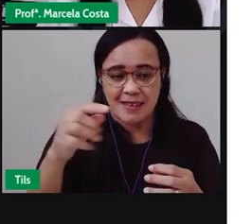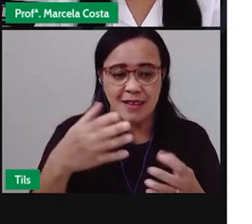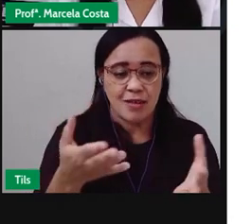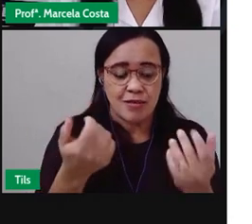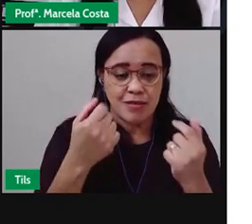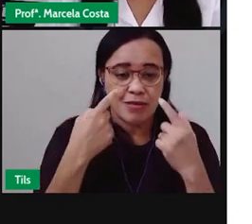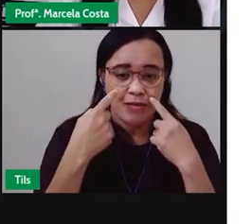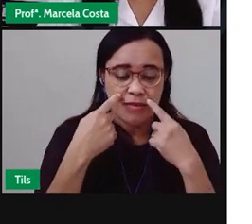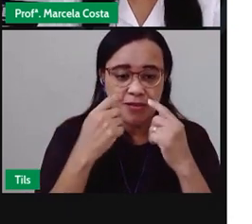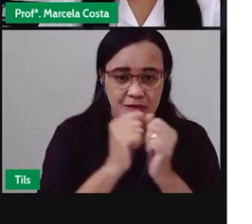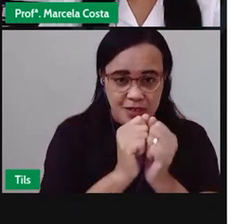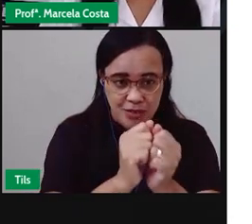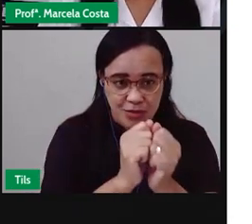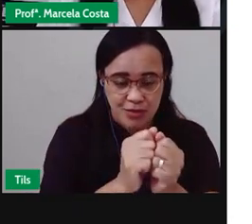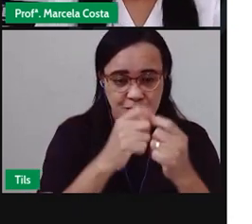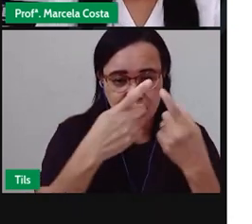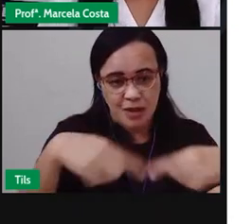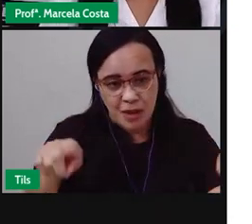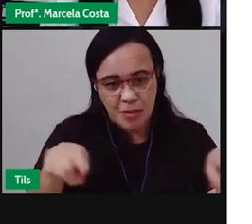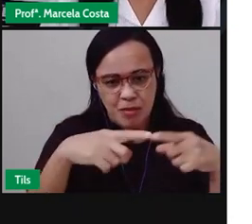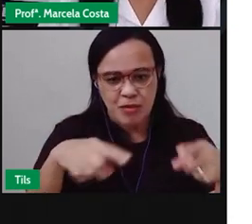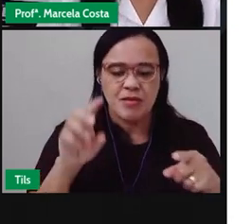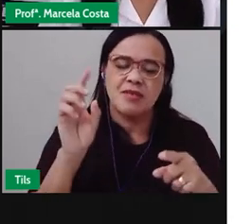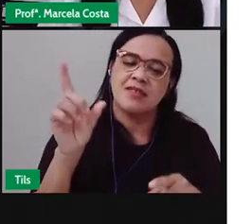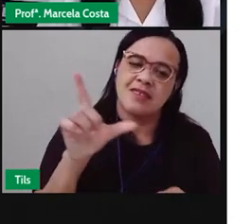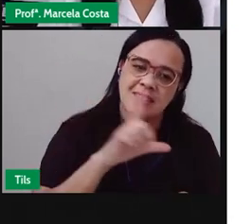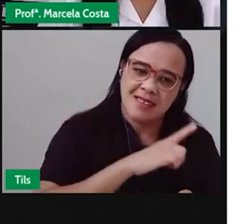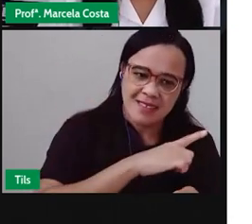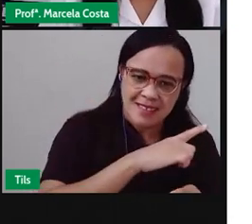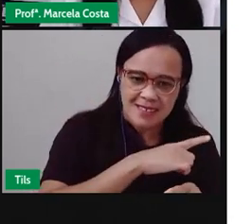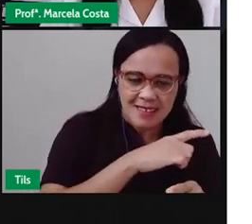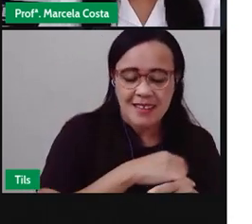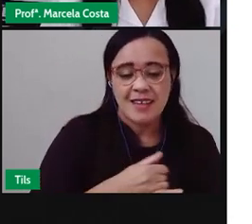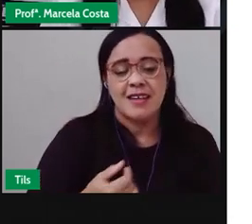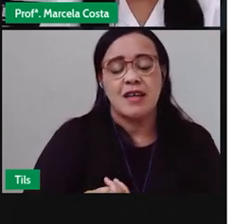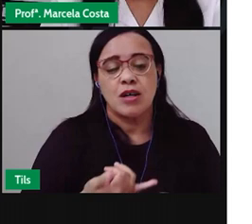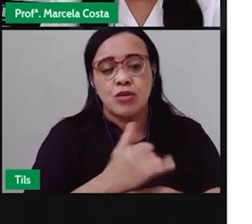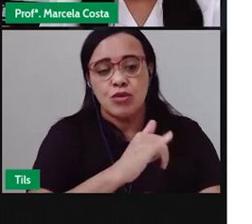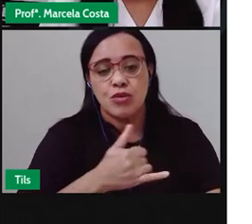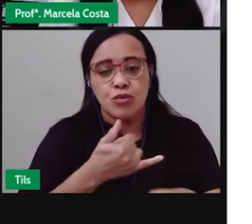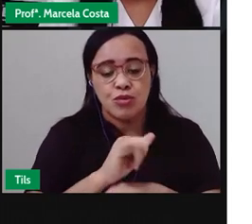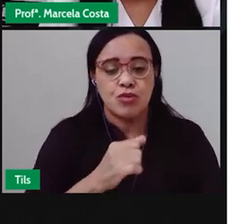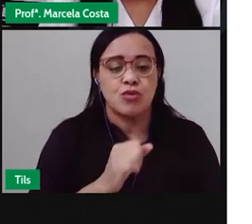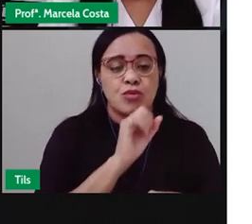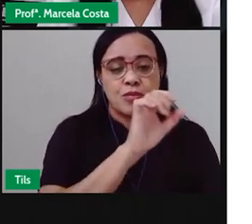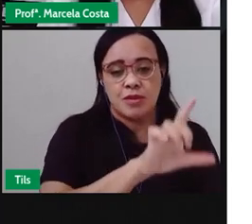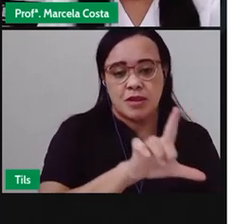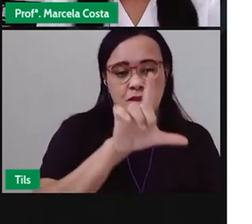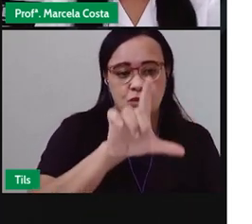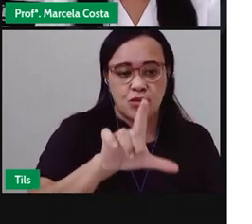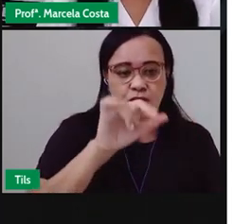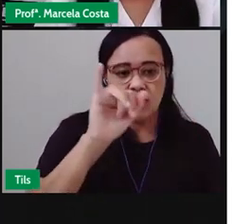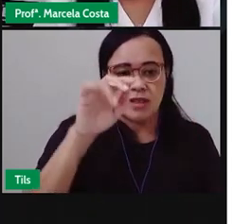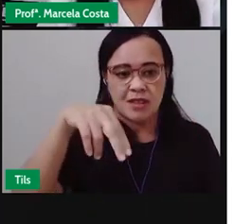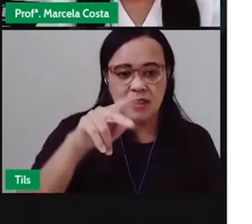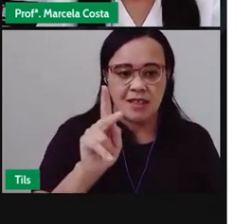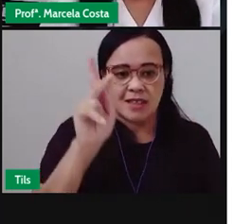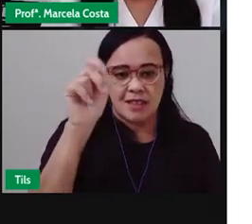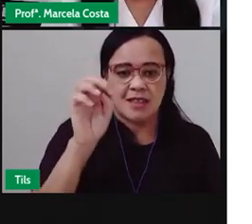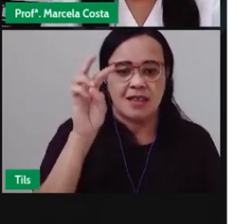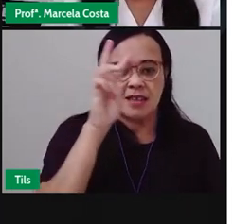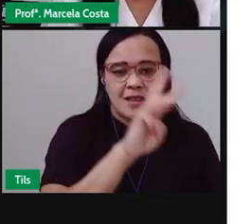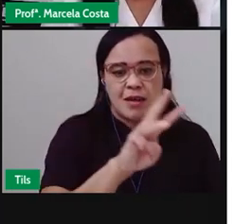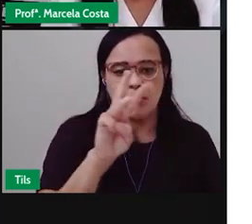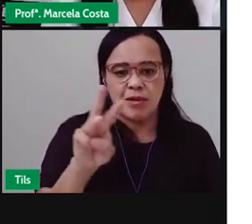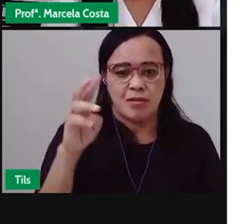Essa música, ela está disponível no YouTube, nesse link aqui, ó, que está na